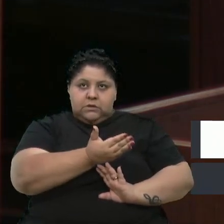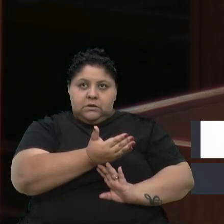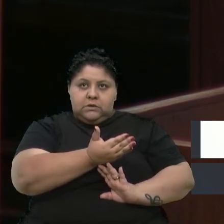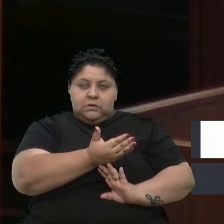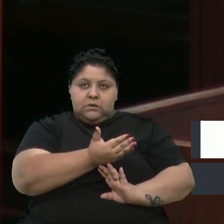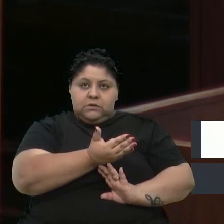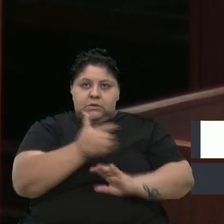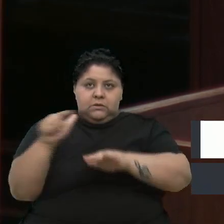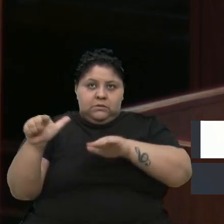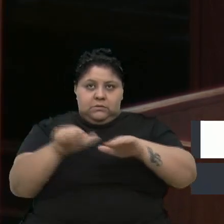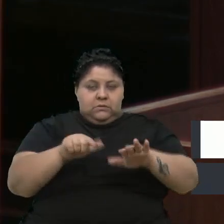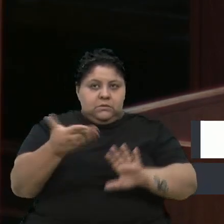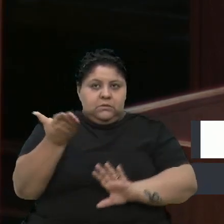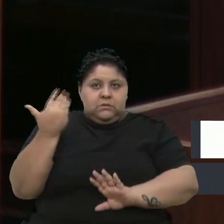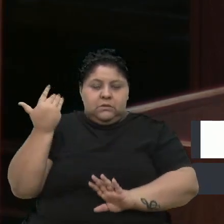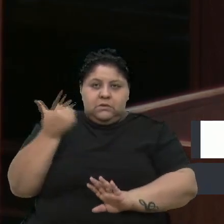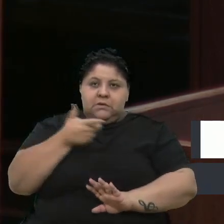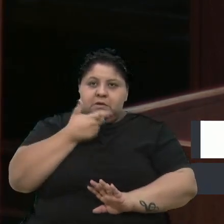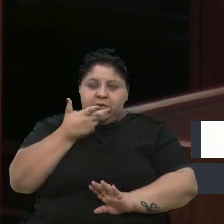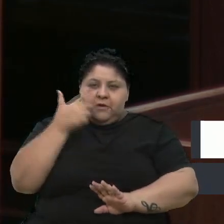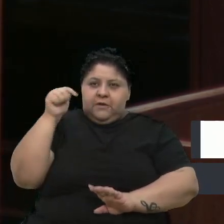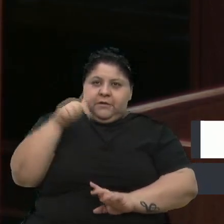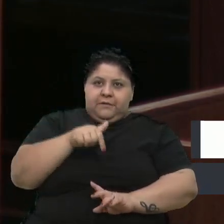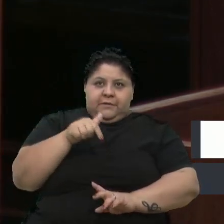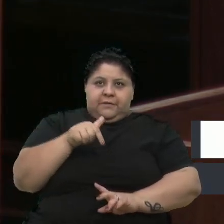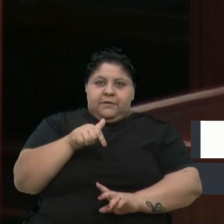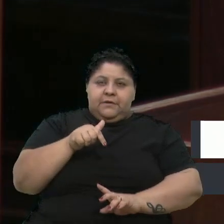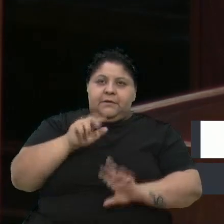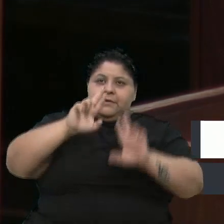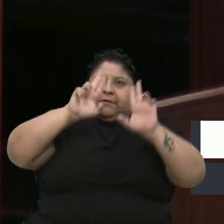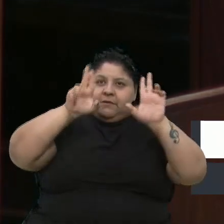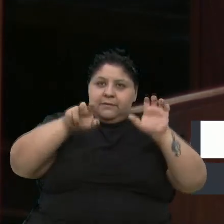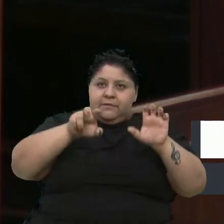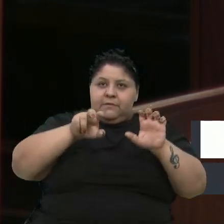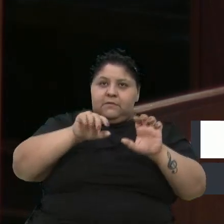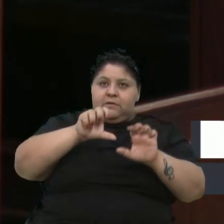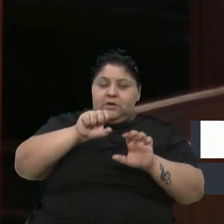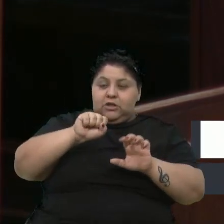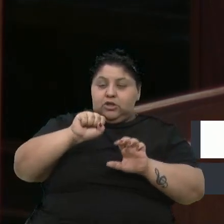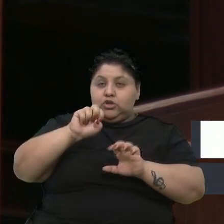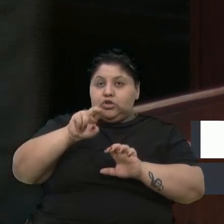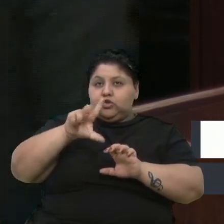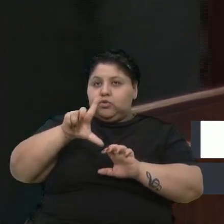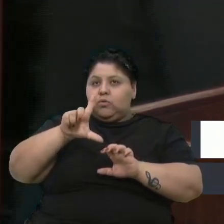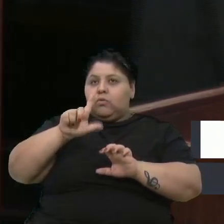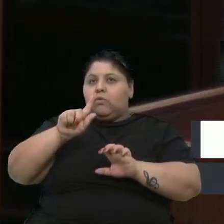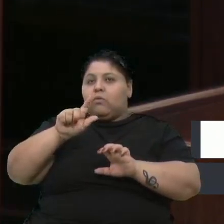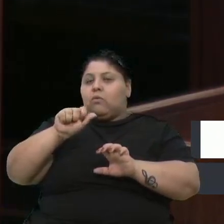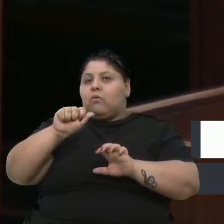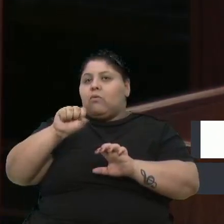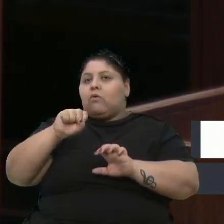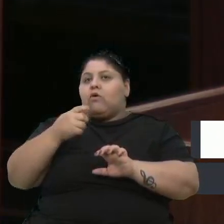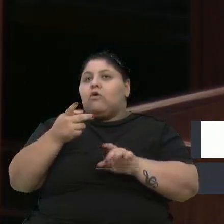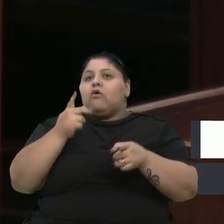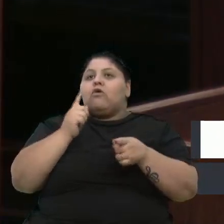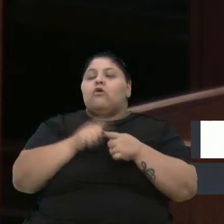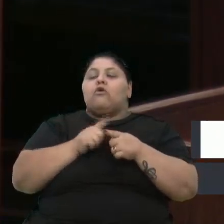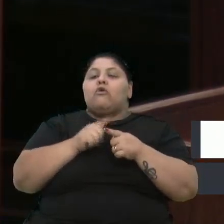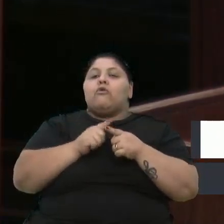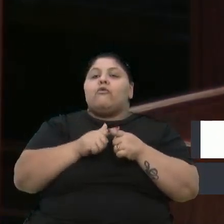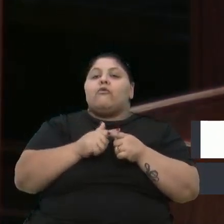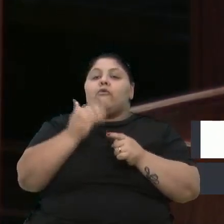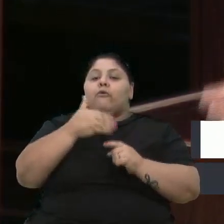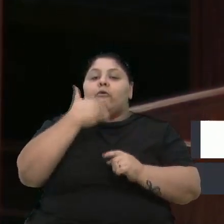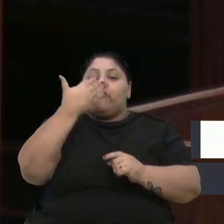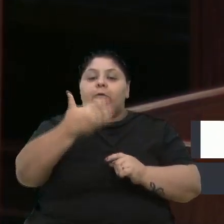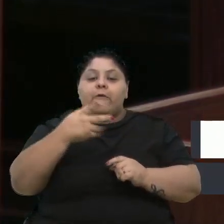semana passada eu falei aqui sobre a Sulgás e fui muito questionado por que a frente parlamentar, os outros vereadores não se